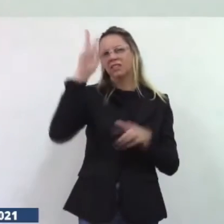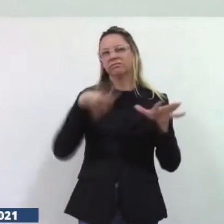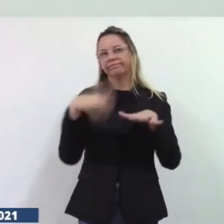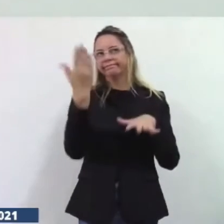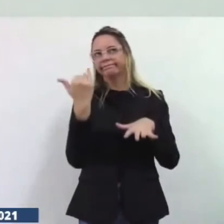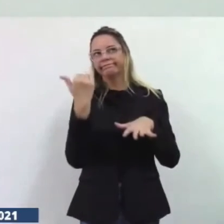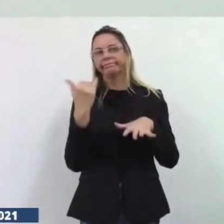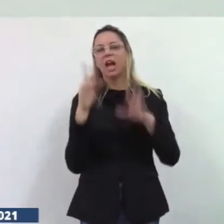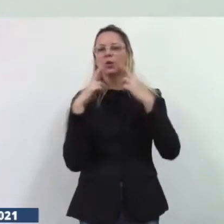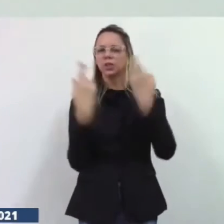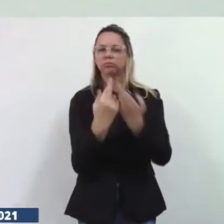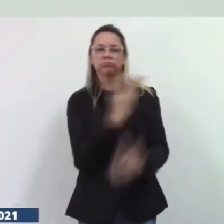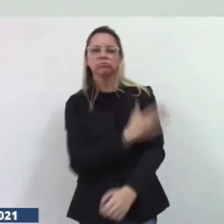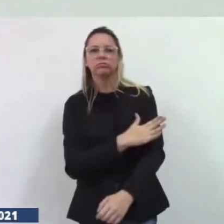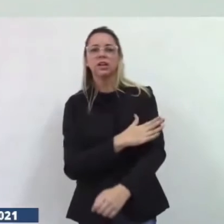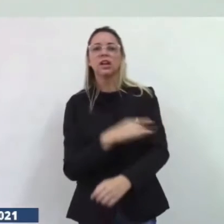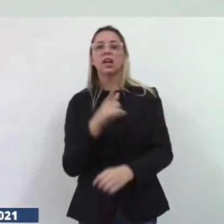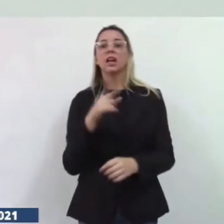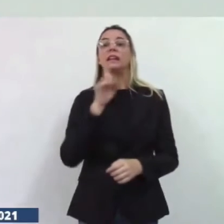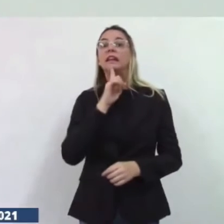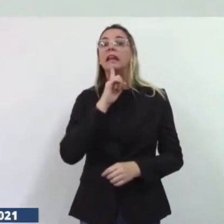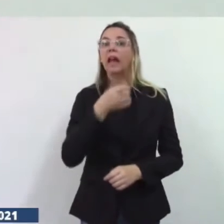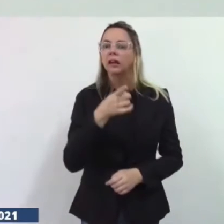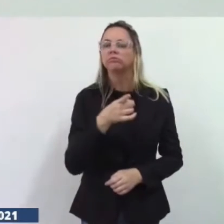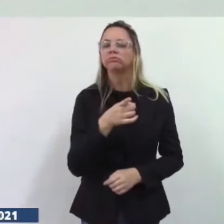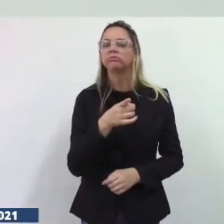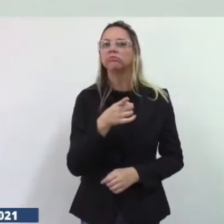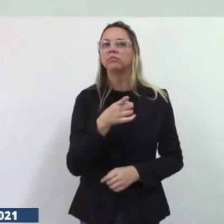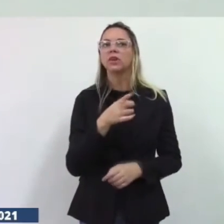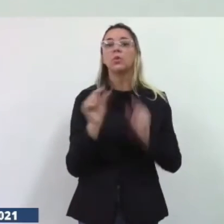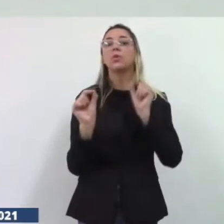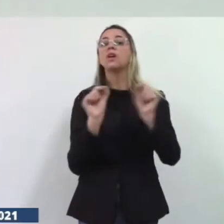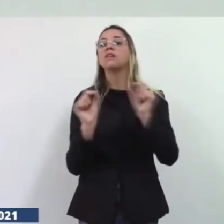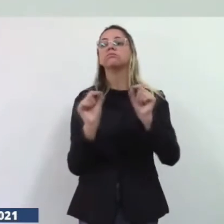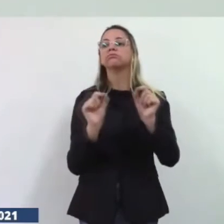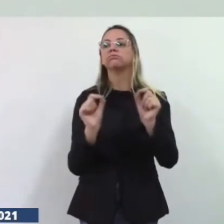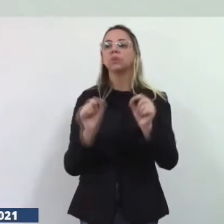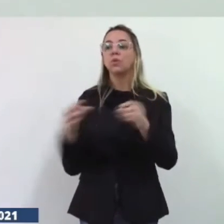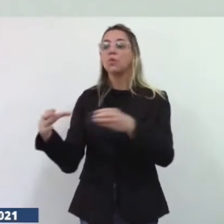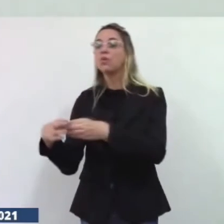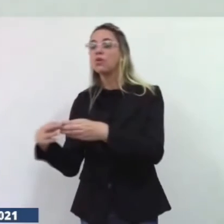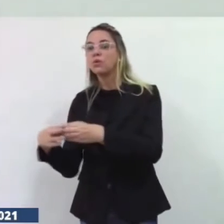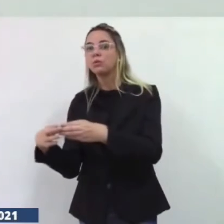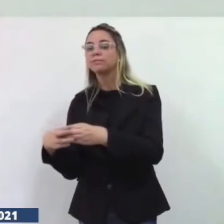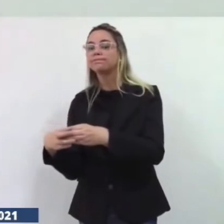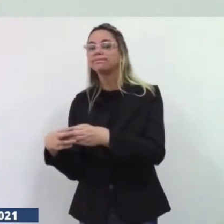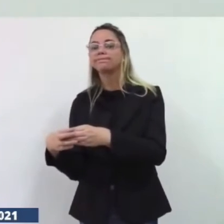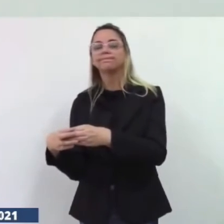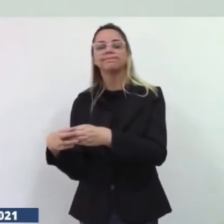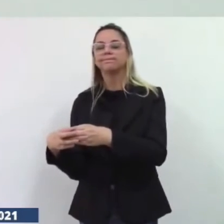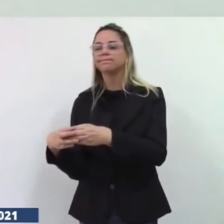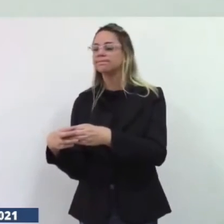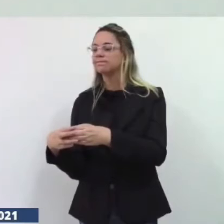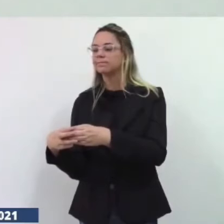colocar uma indicação que aquela comunidade seria a única comunidade que não teria ainda